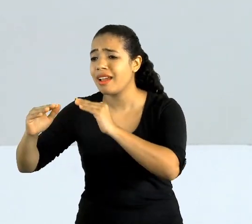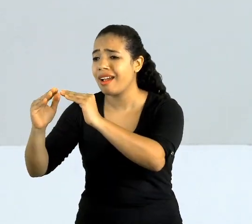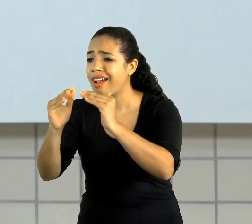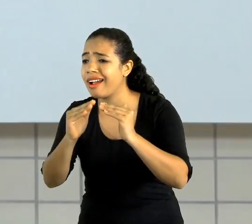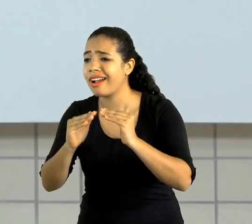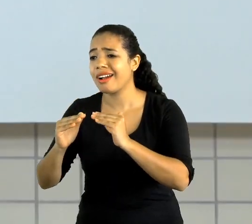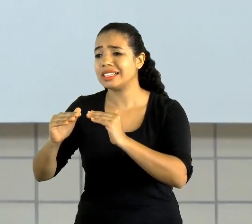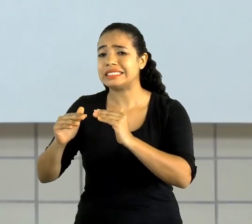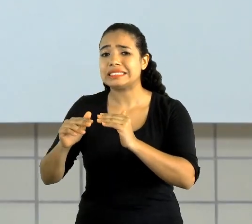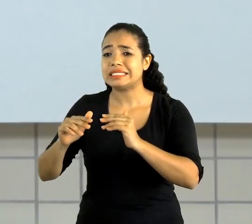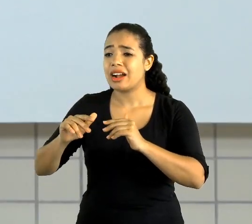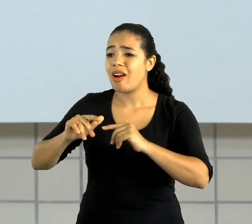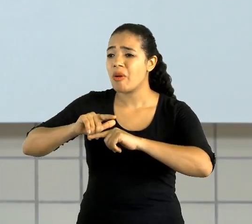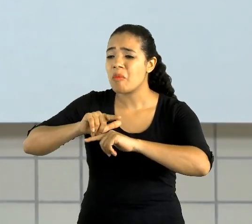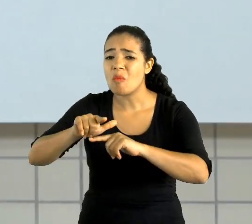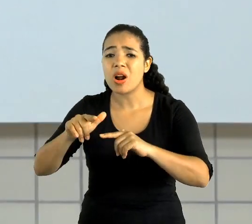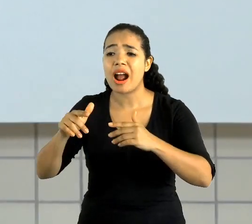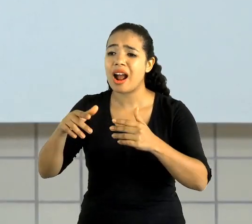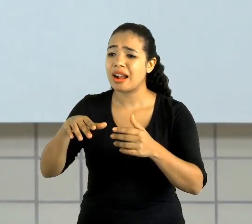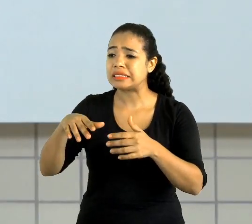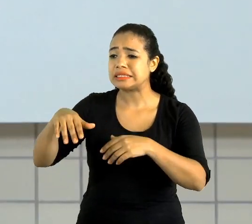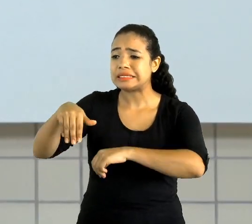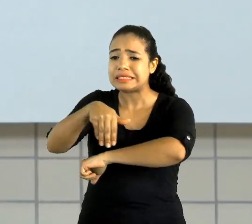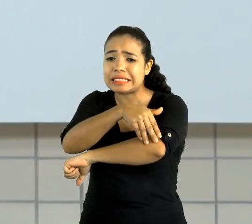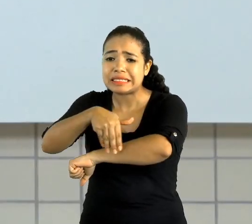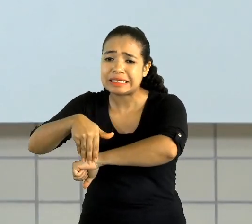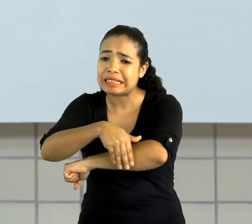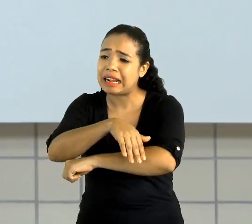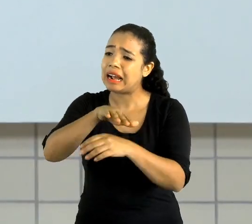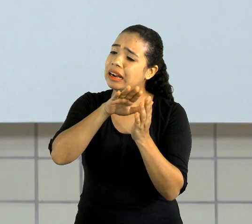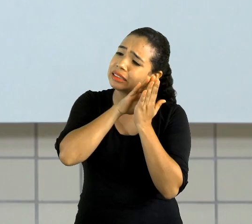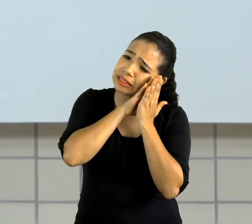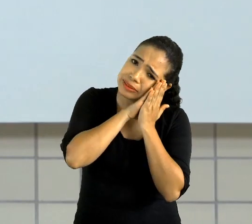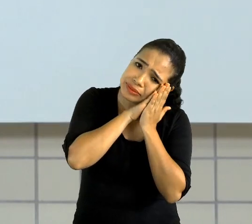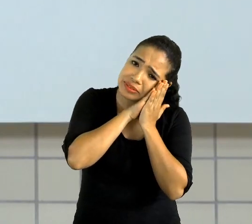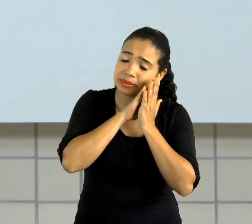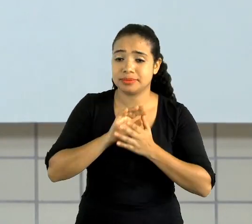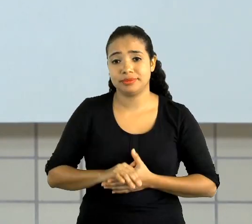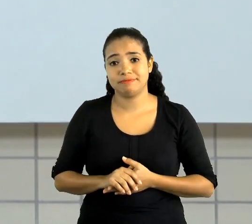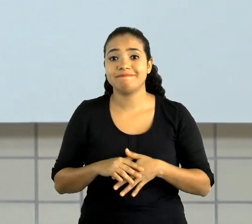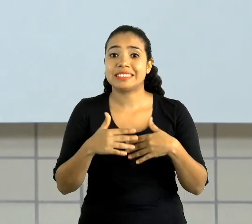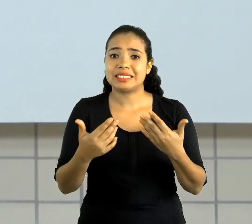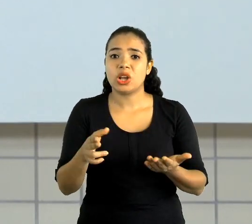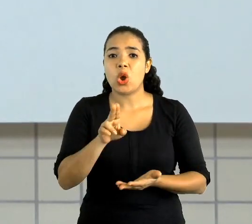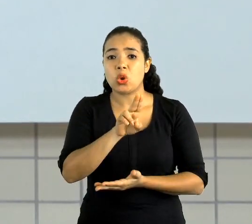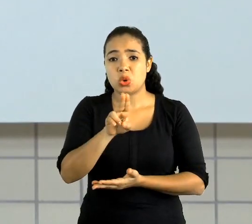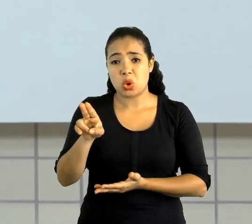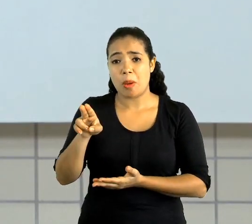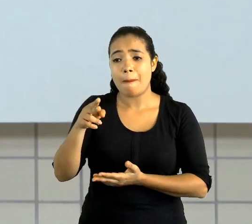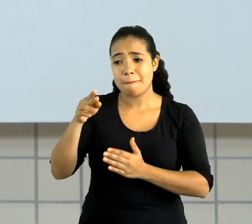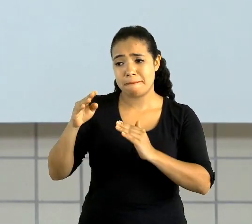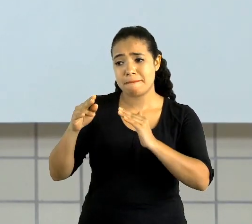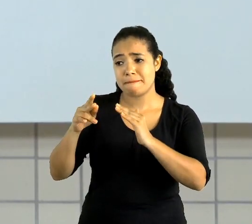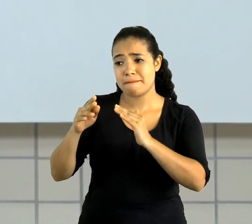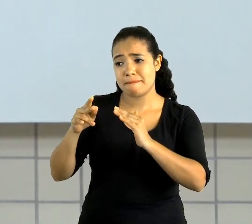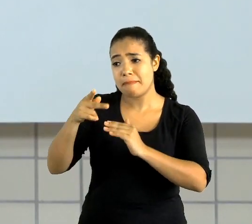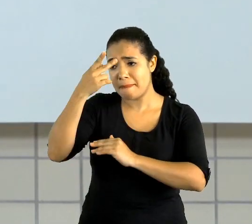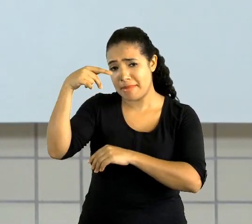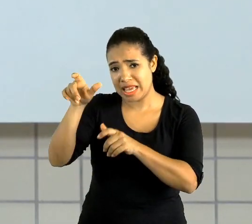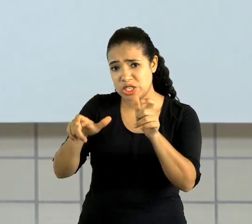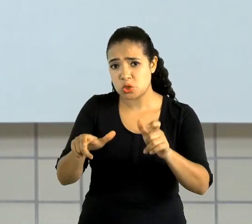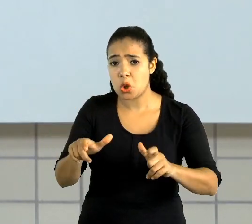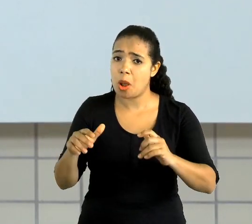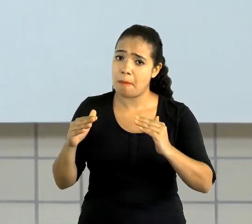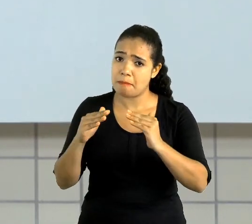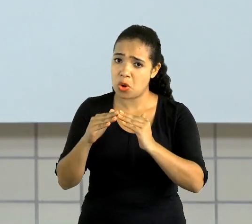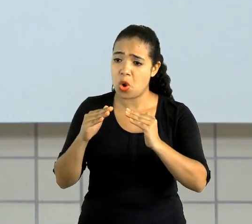Pois é, Malu! Essas pessoas, elas são chamadas de sem teto, moradoras de rua